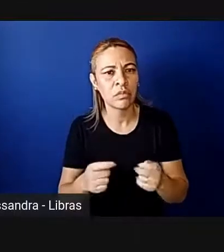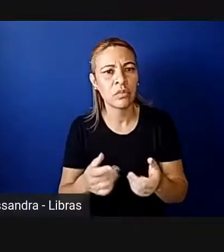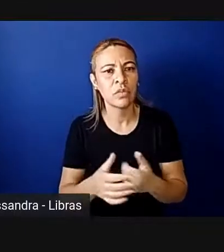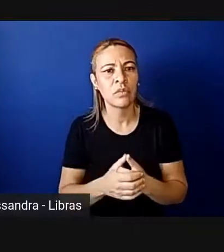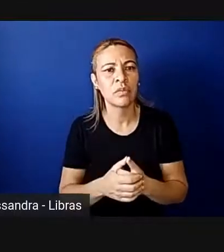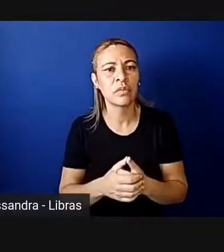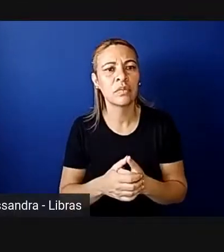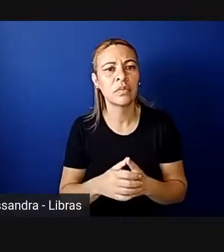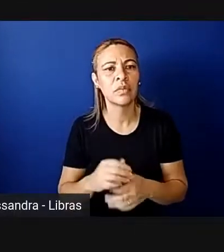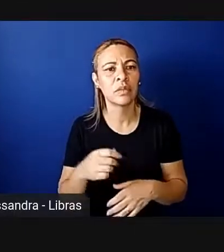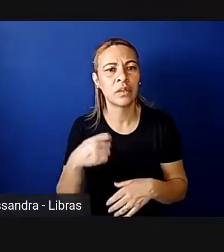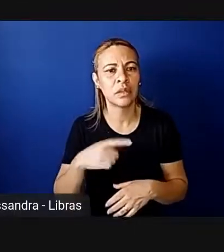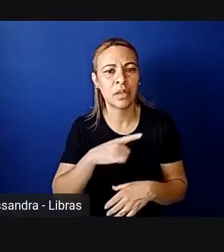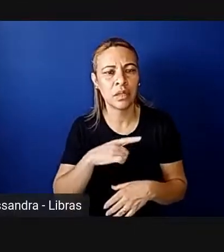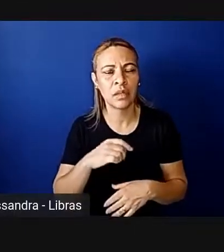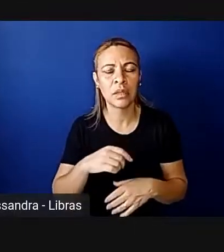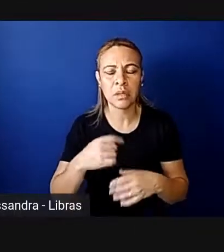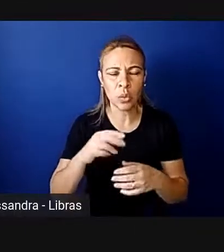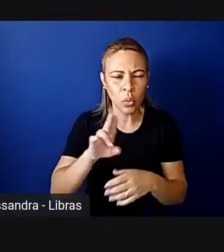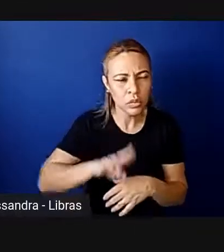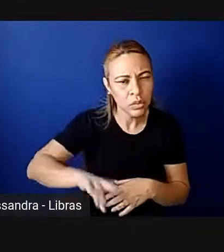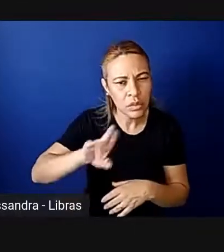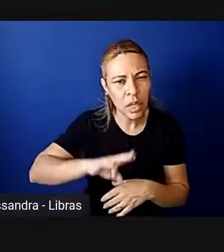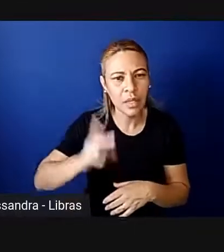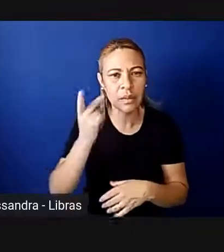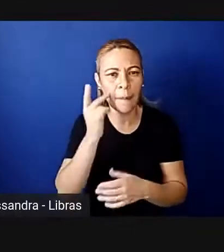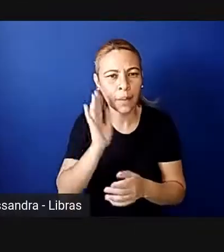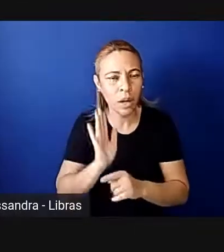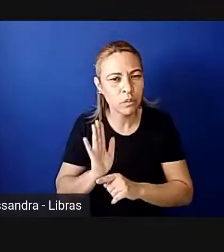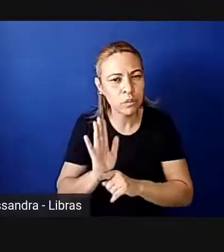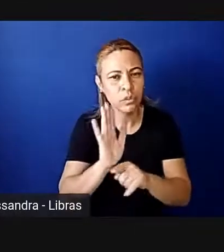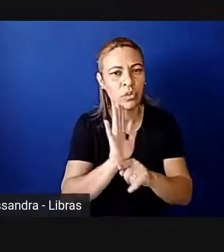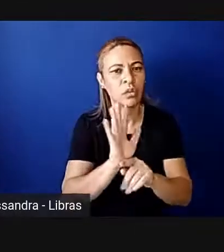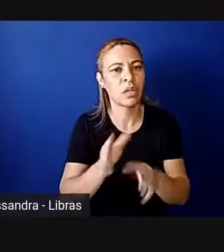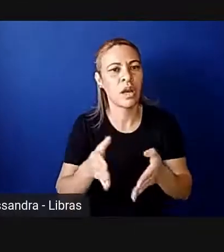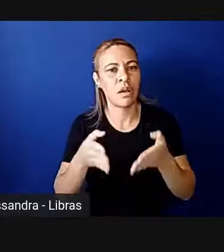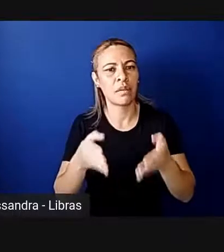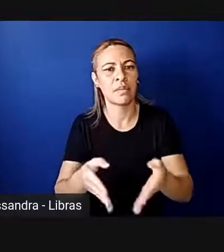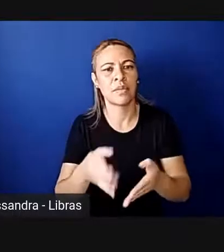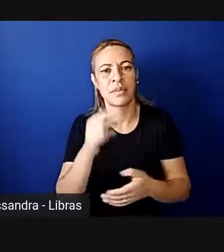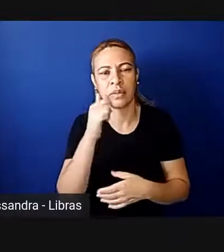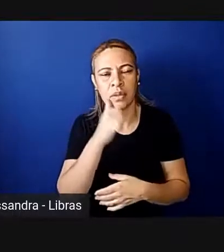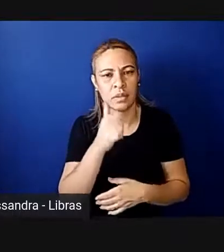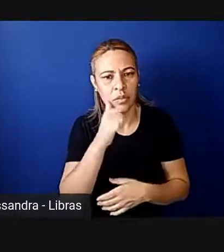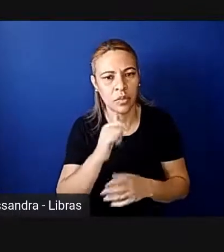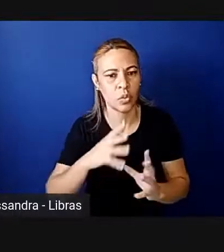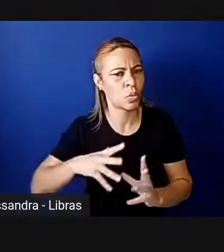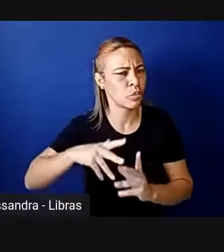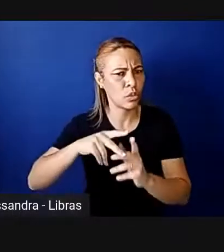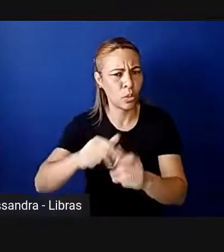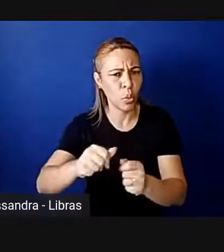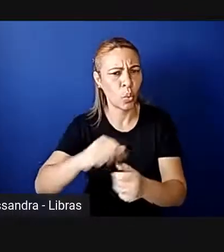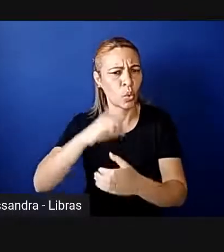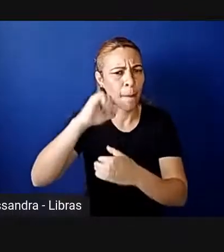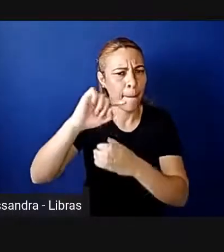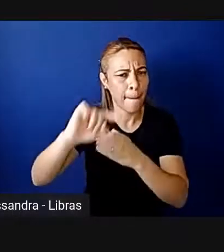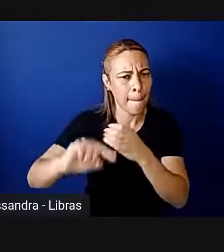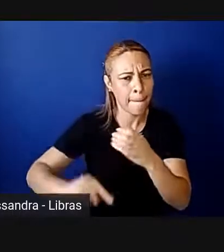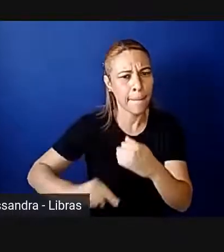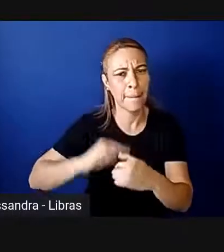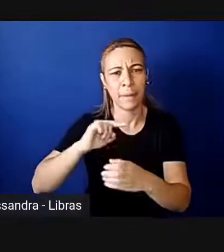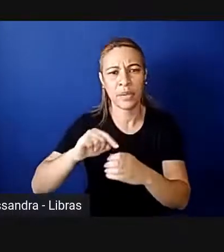têm sido usadas, né, para impulsionar a participação das mulheres, né, no mundo inteiro, né, não só aqui, né,